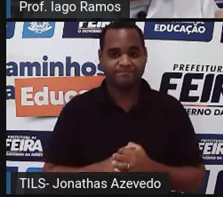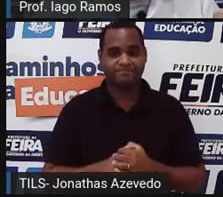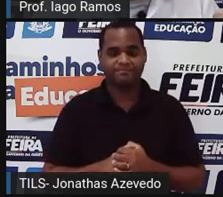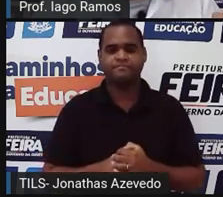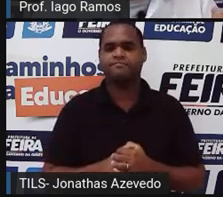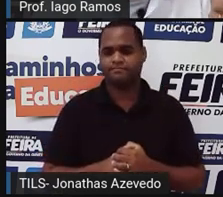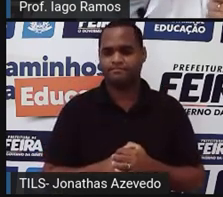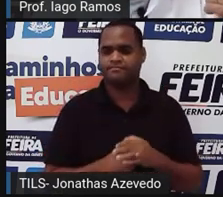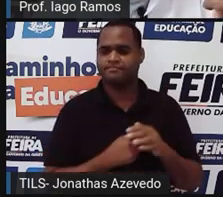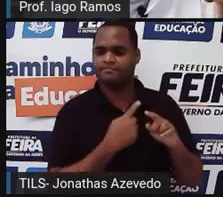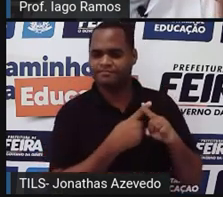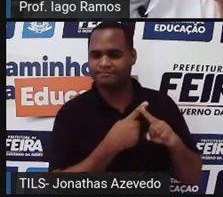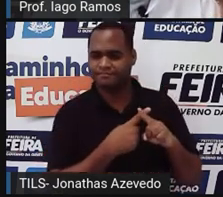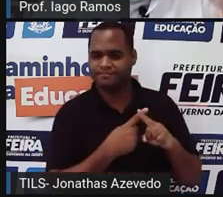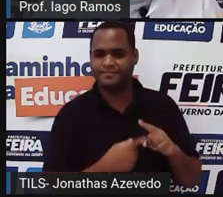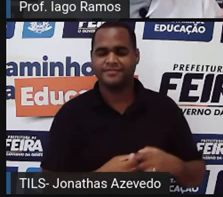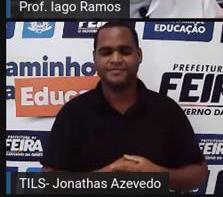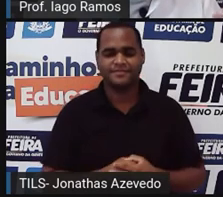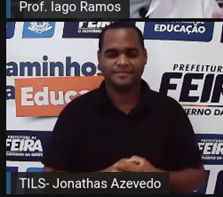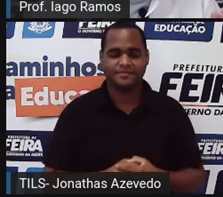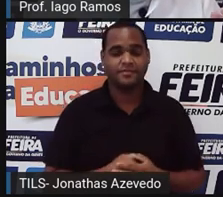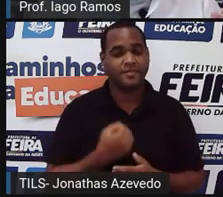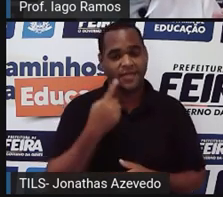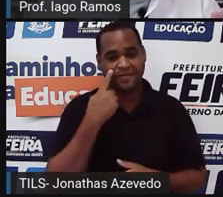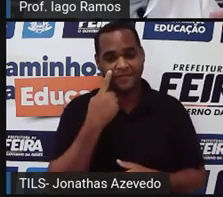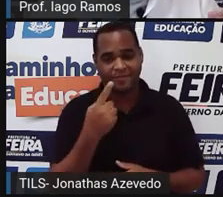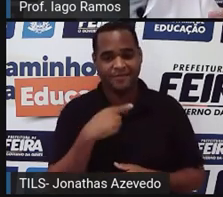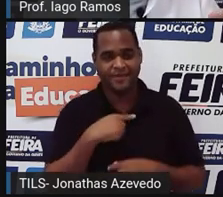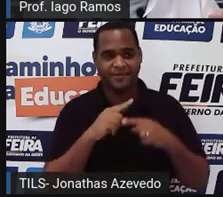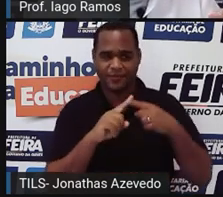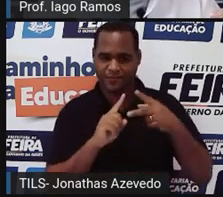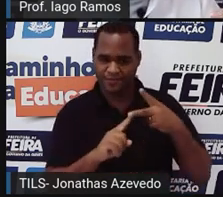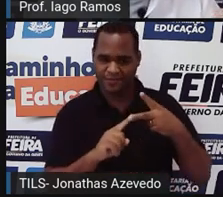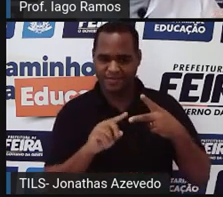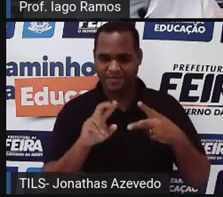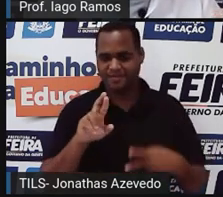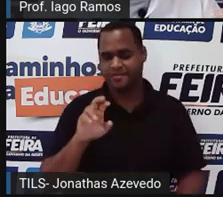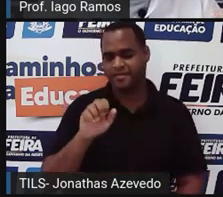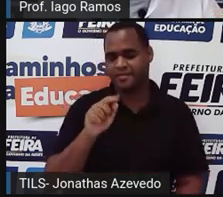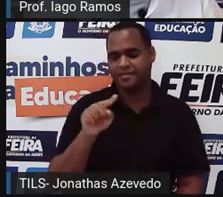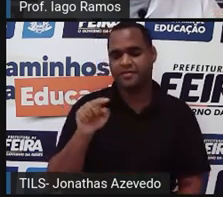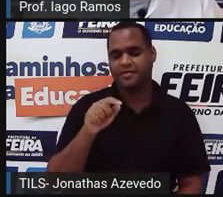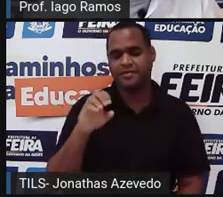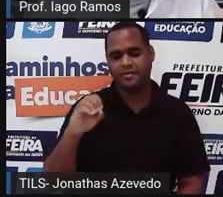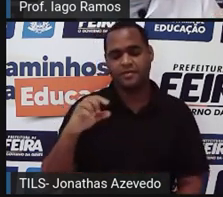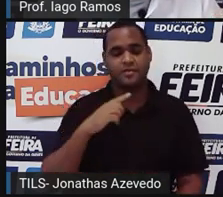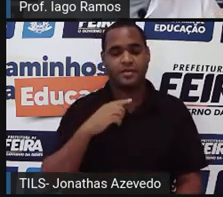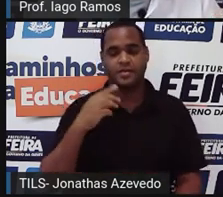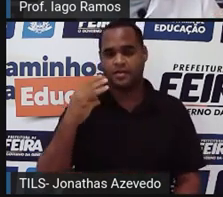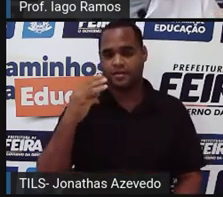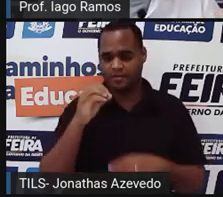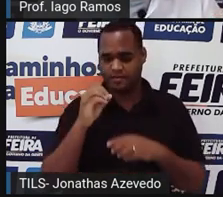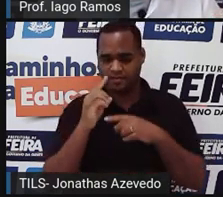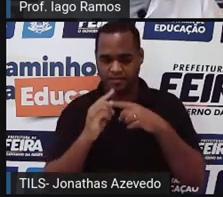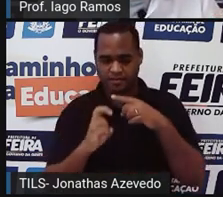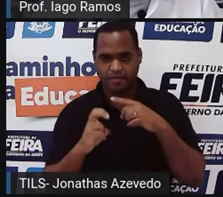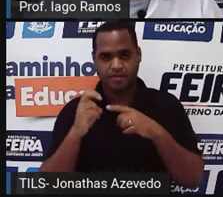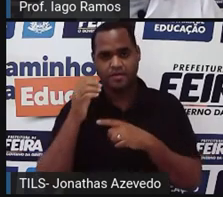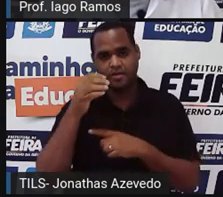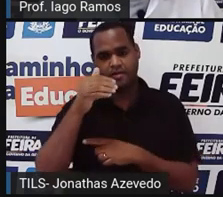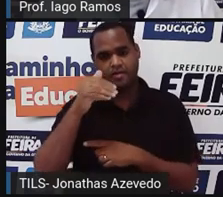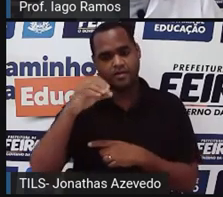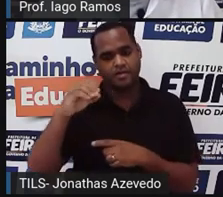Por quê? Veja que aquelas duas razões, né? 30 para 15 e 100 para